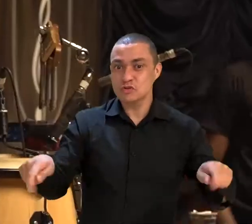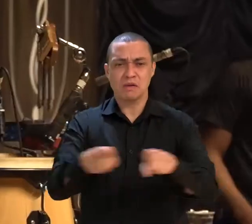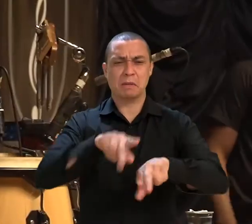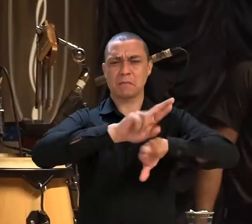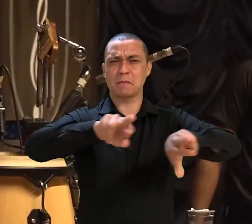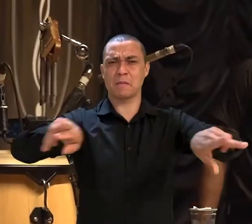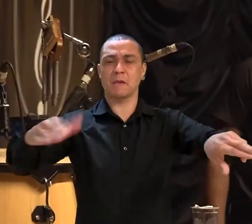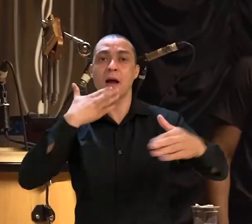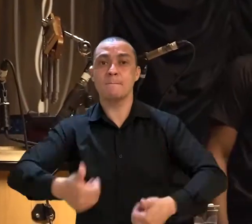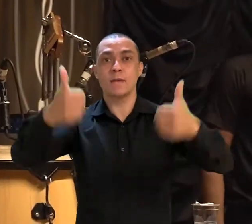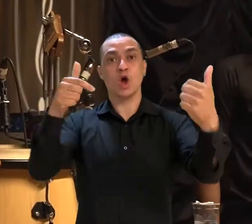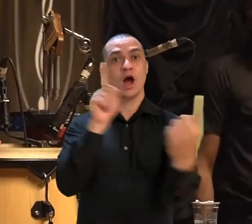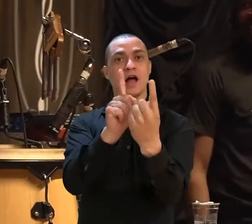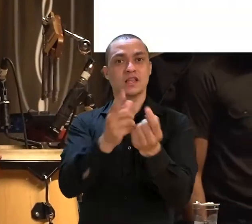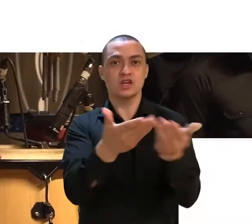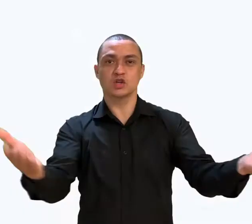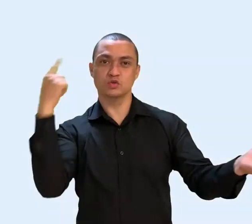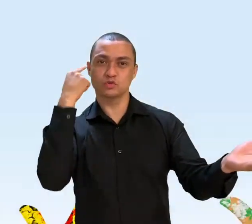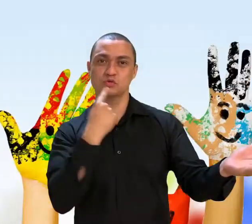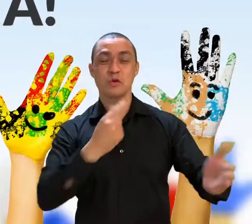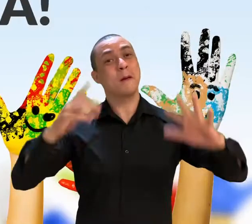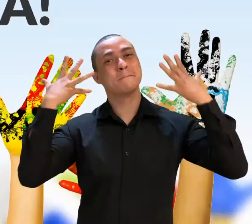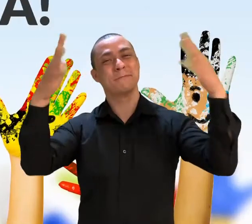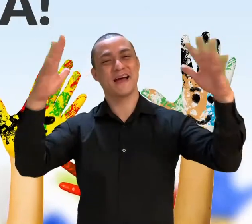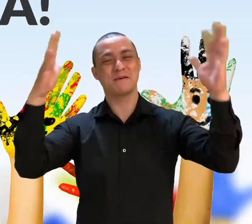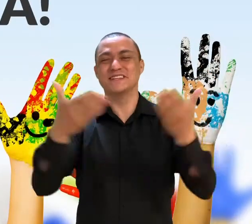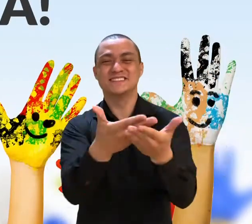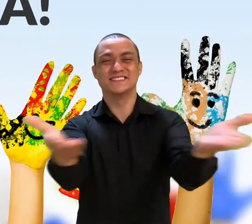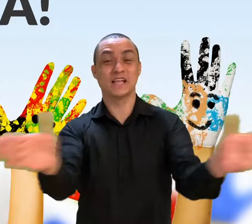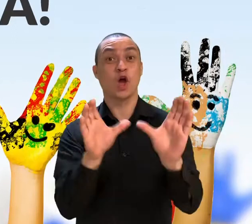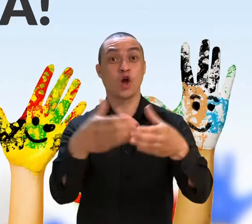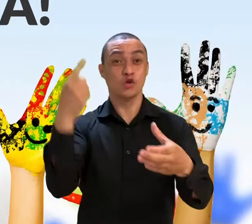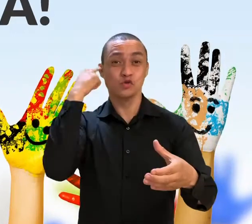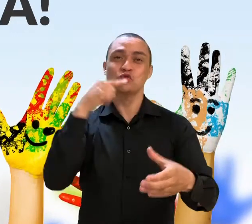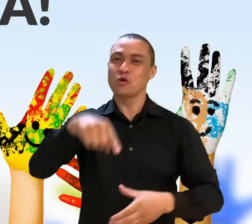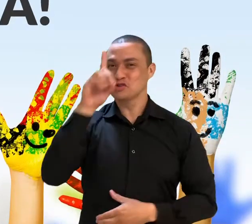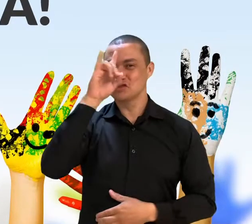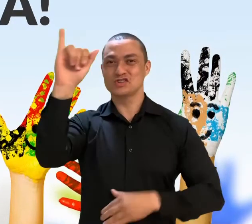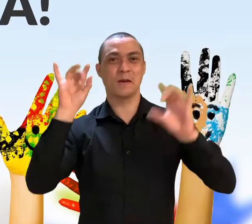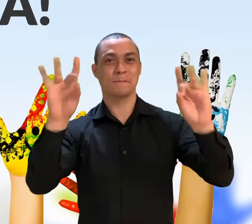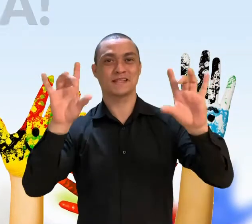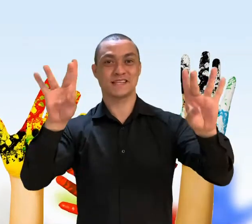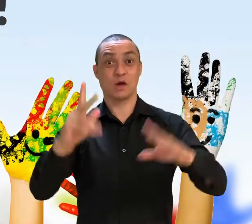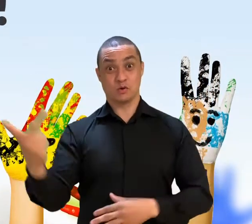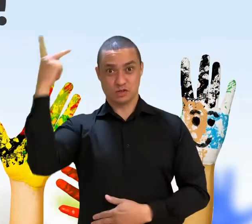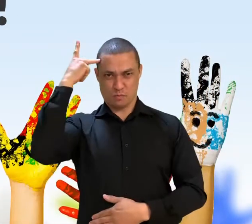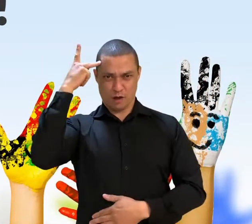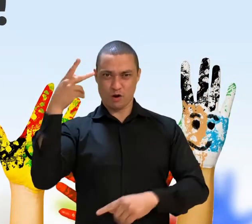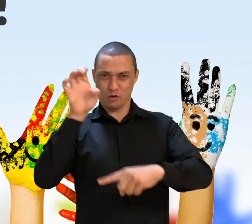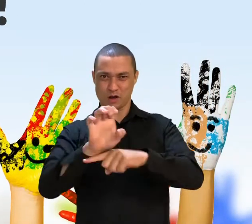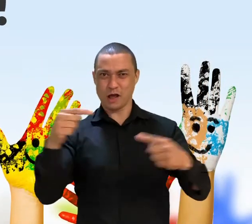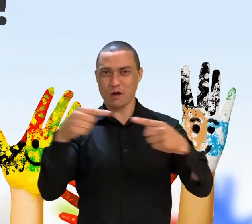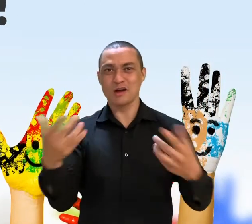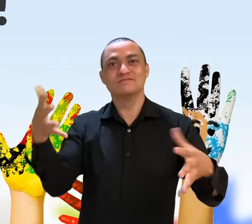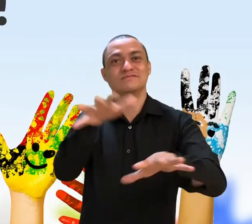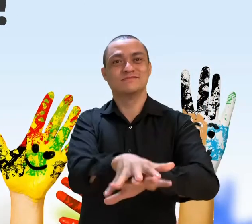ações para melhorar o atendimento prestado. Parabéns a toda a comunidade surda pelo seu dia. São Paulo